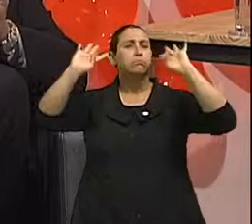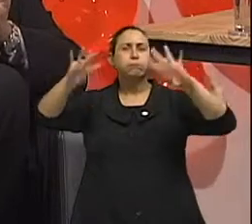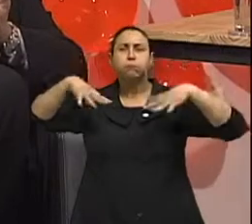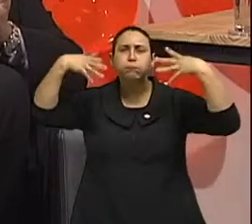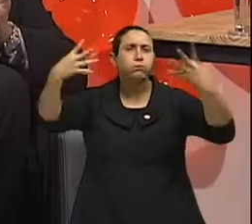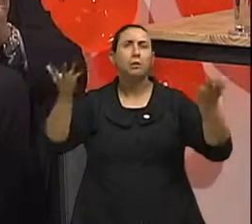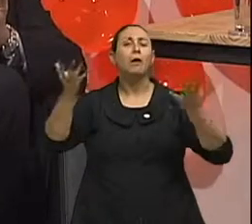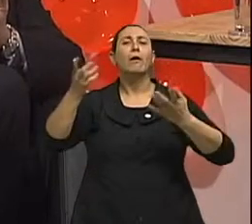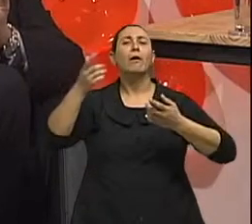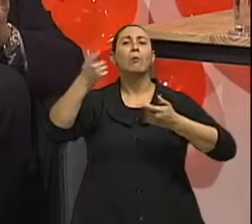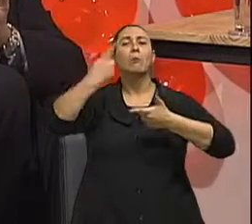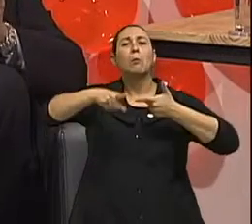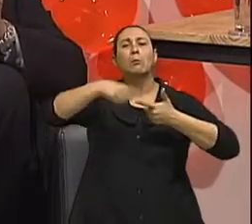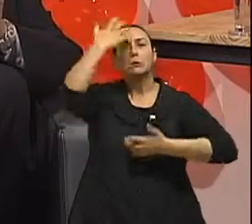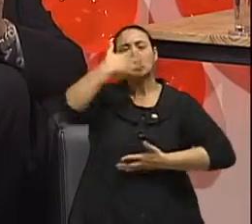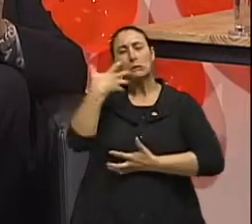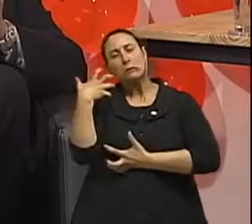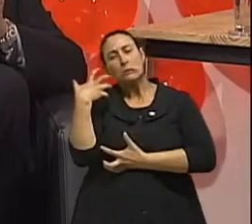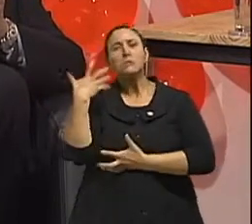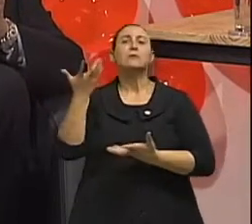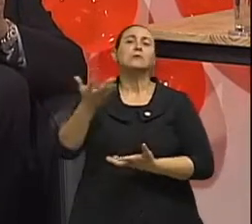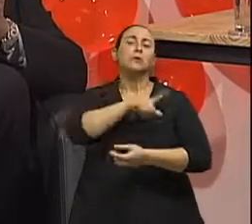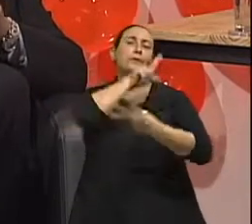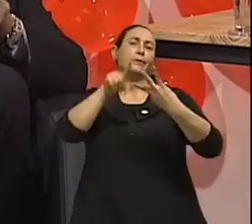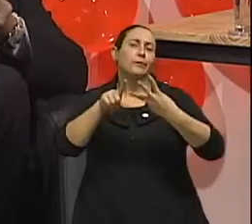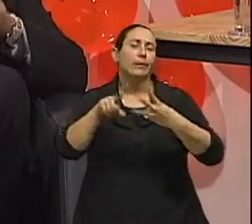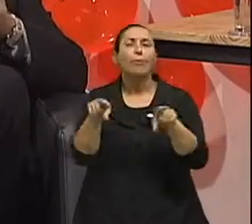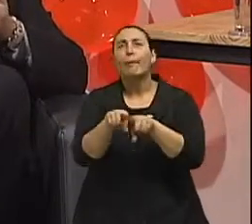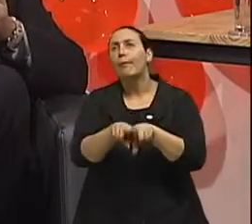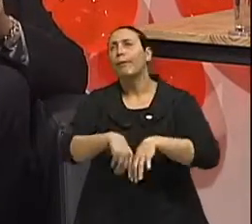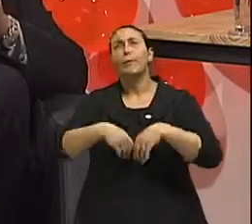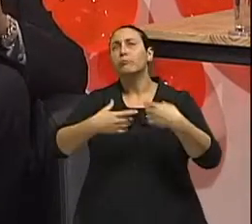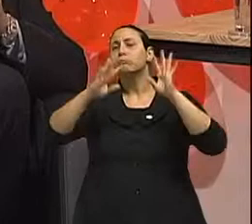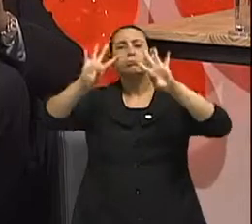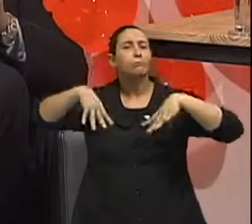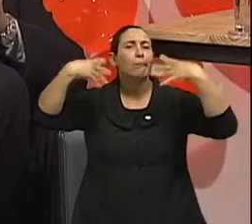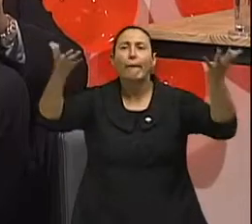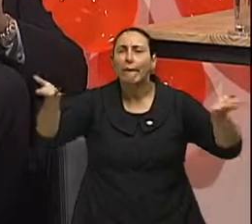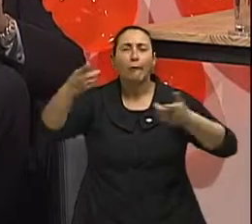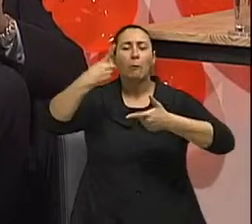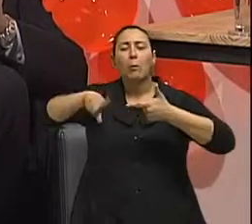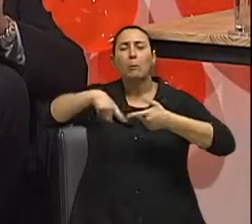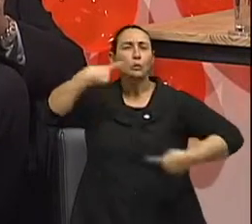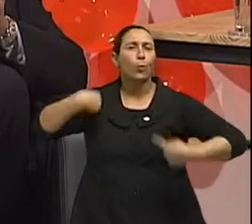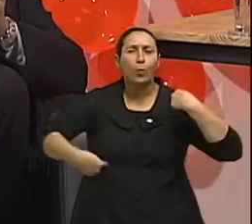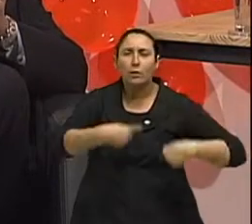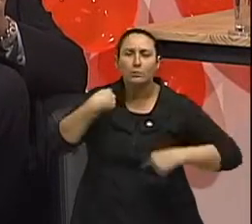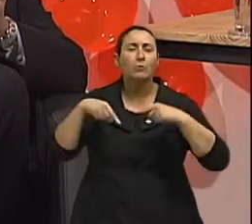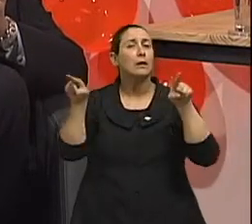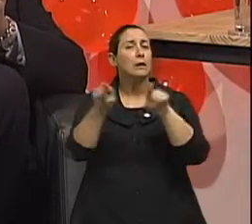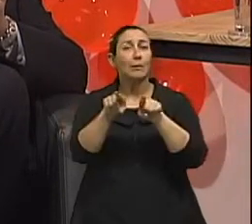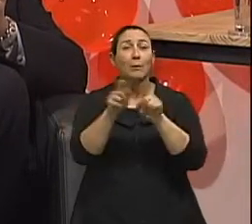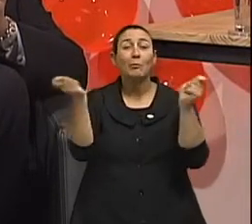Aumenta em sete vezes a chance de ter problemas de circulação. E aumenta em 25 vezes